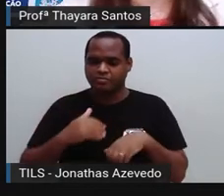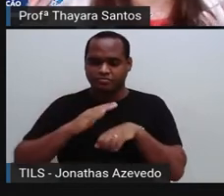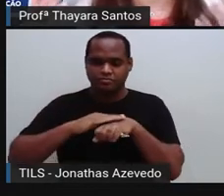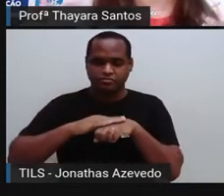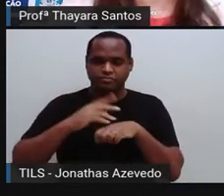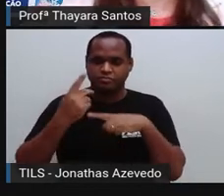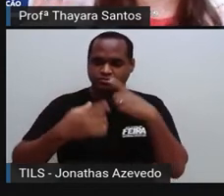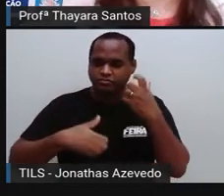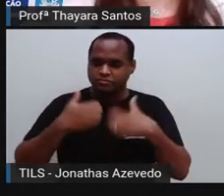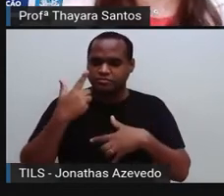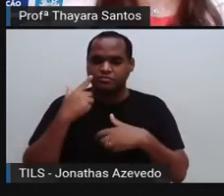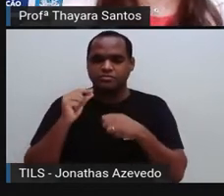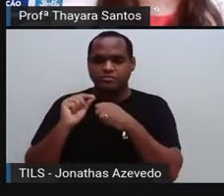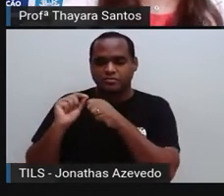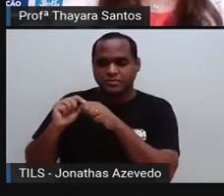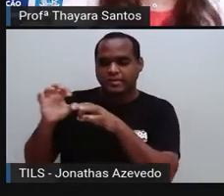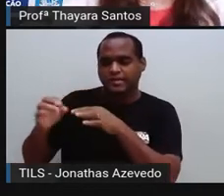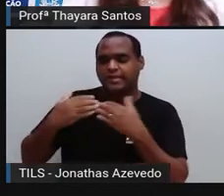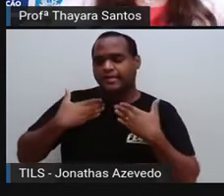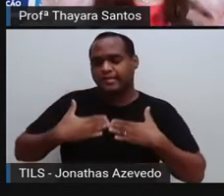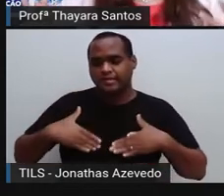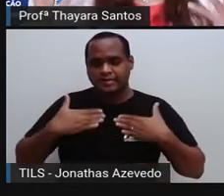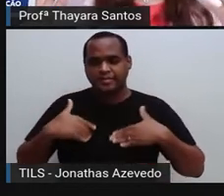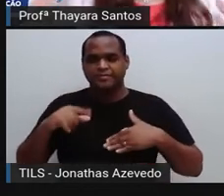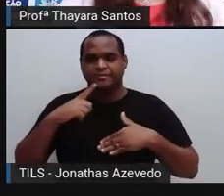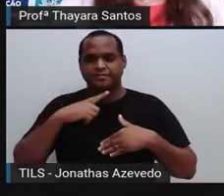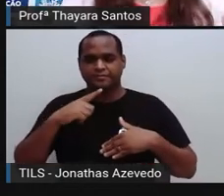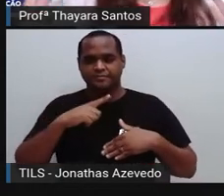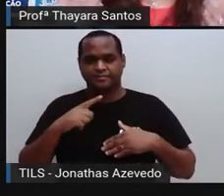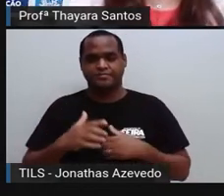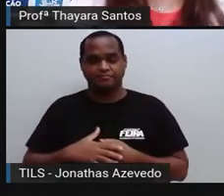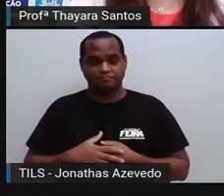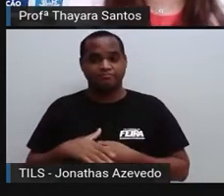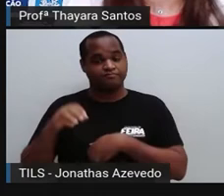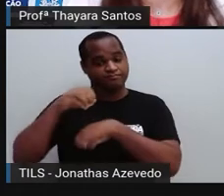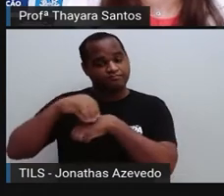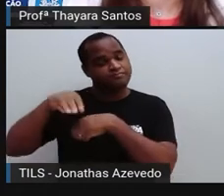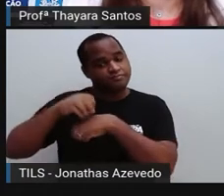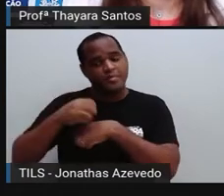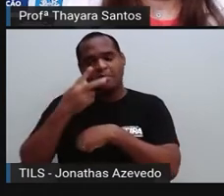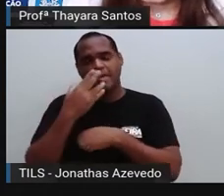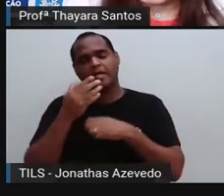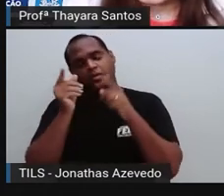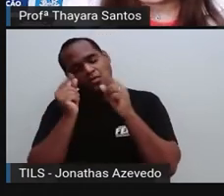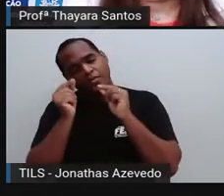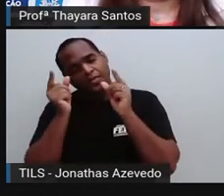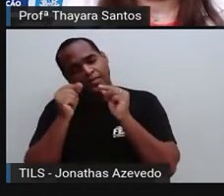entende que a gente precisa descansar naquele momento. E é isso que vai dar aquela sensação de sono.